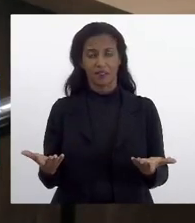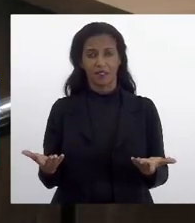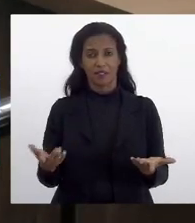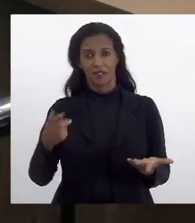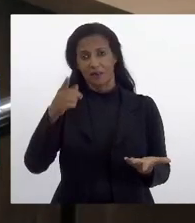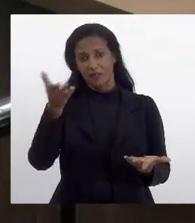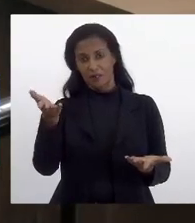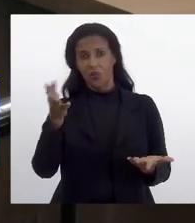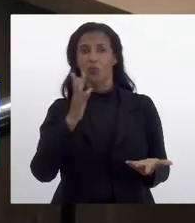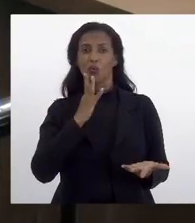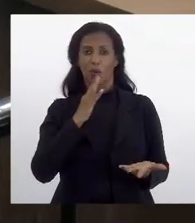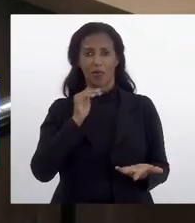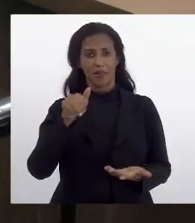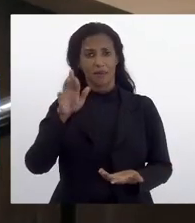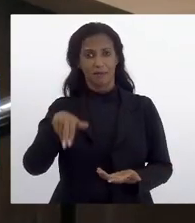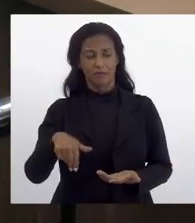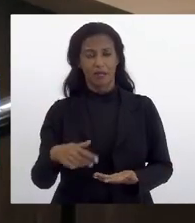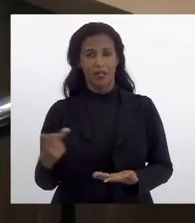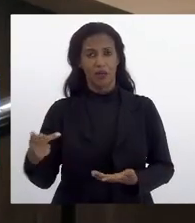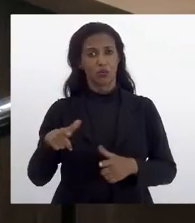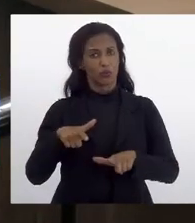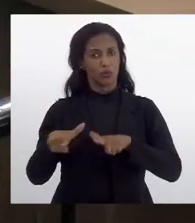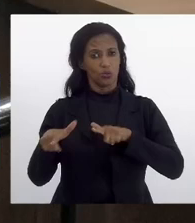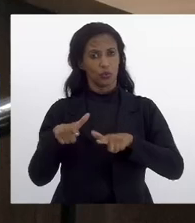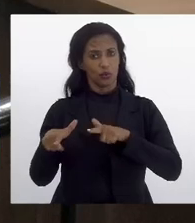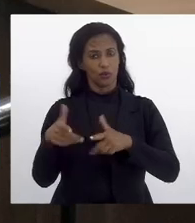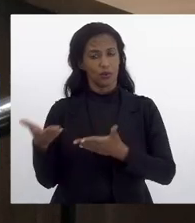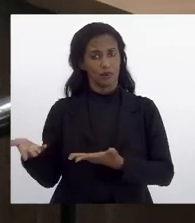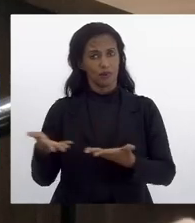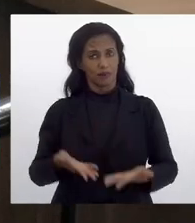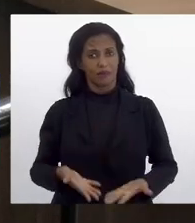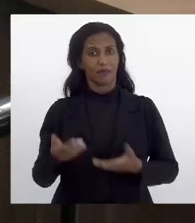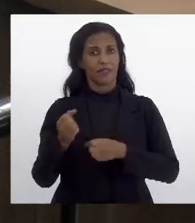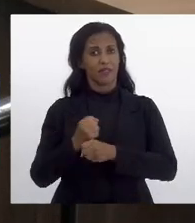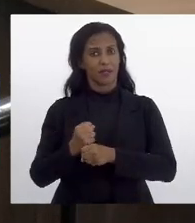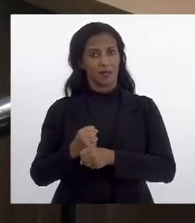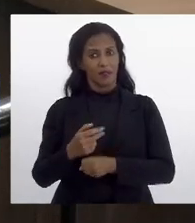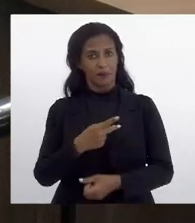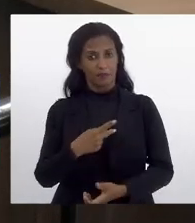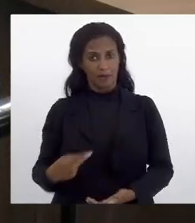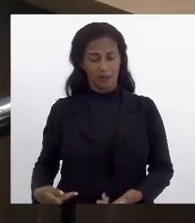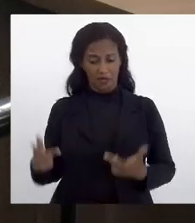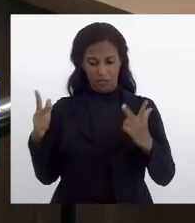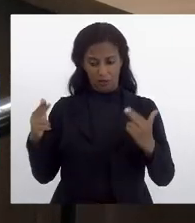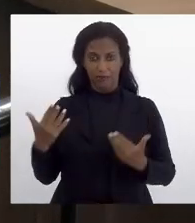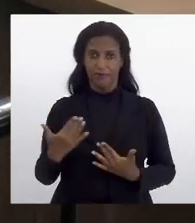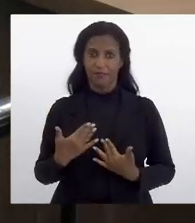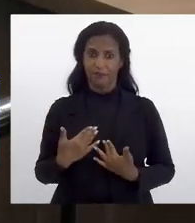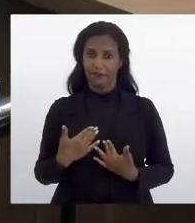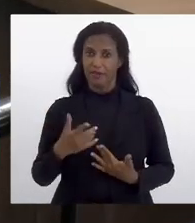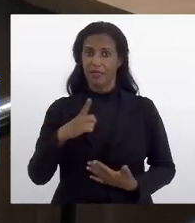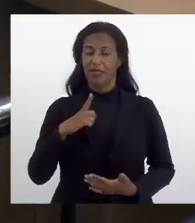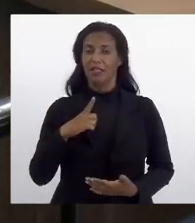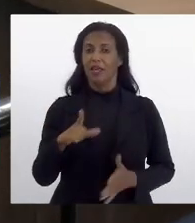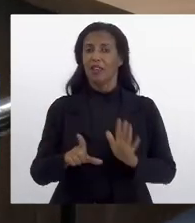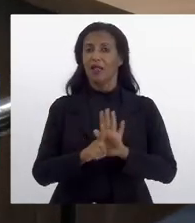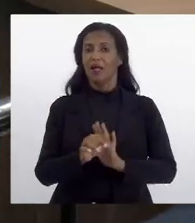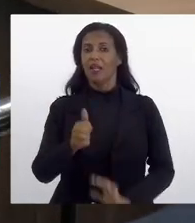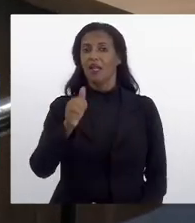V. Exª conhece bem, o senhor trabalhou aqui há anos, senhor presidente, como eu, existe a Lei 4